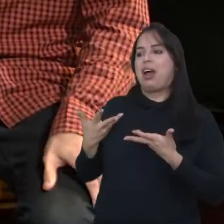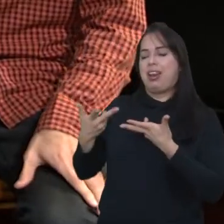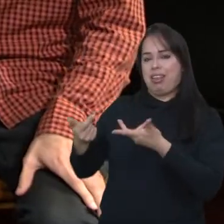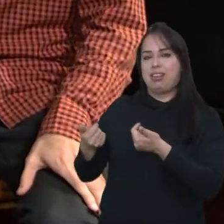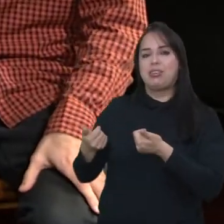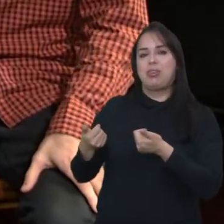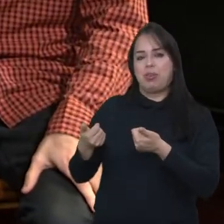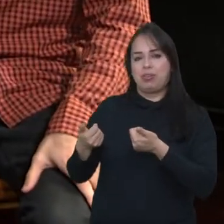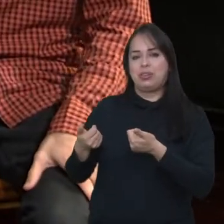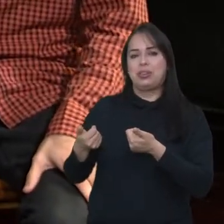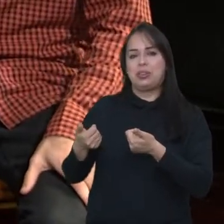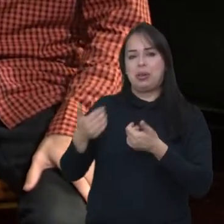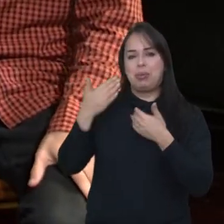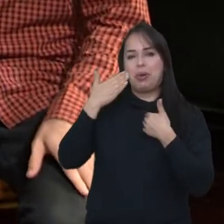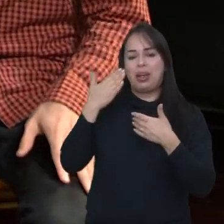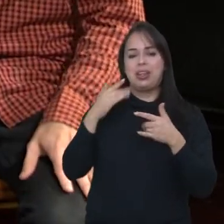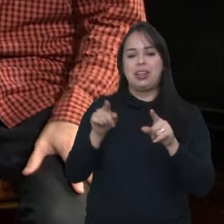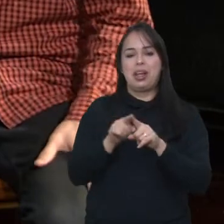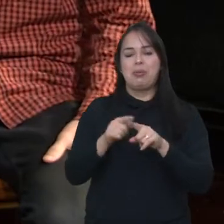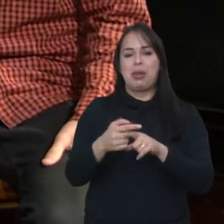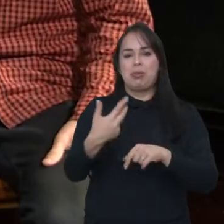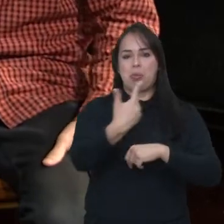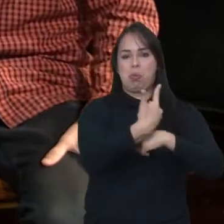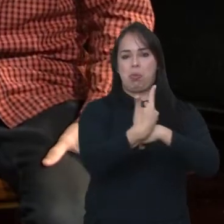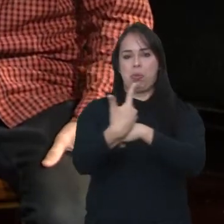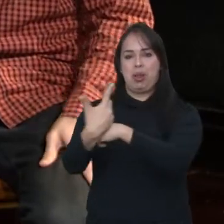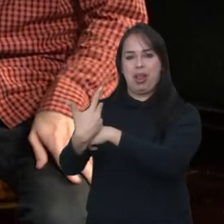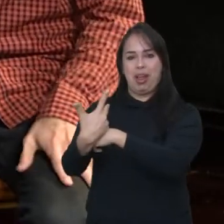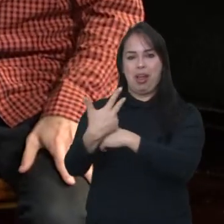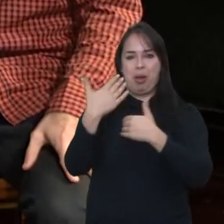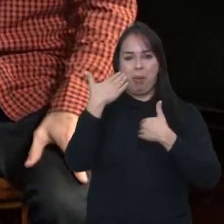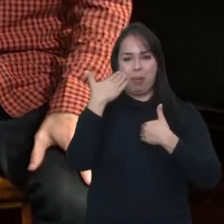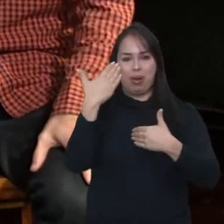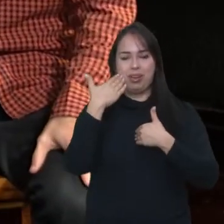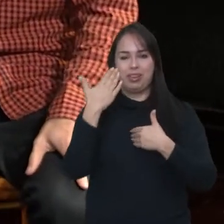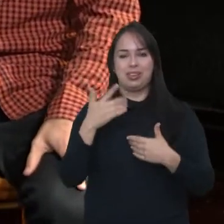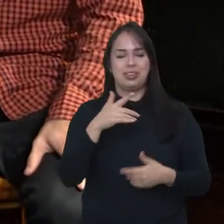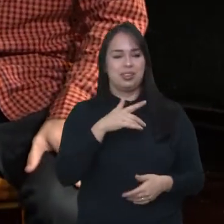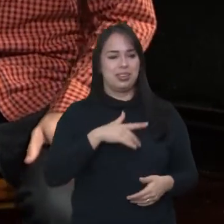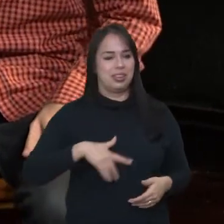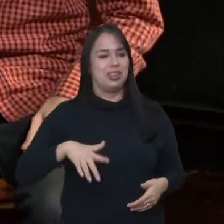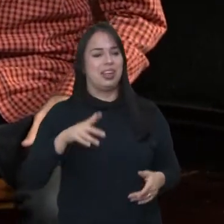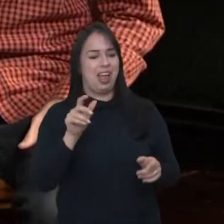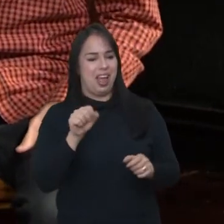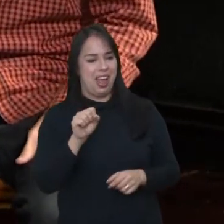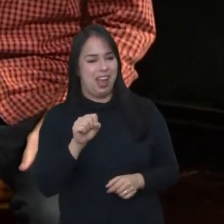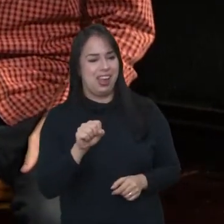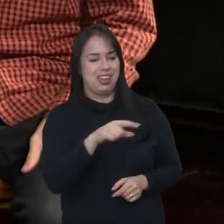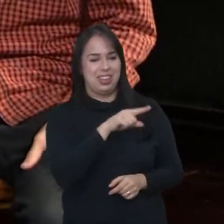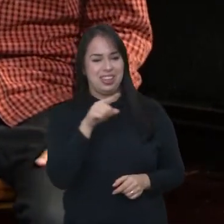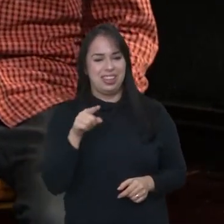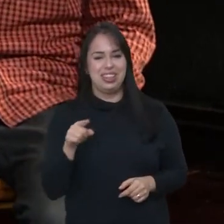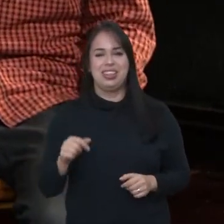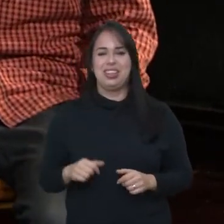poder olhar pras câmeras aqui também. É, isso aí, isso aí, já artistas aí.